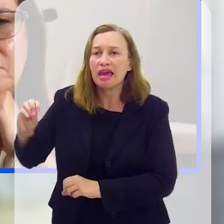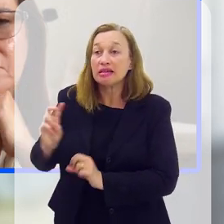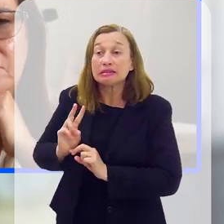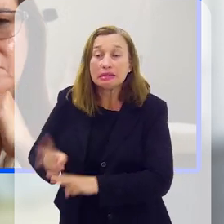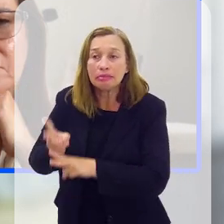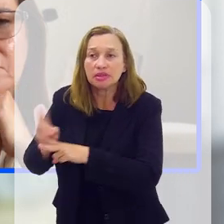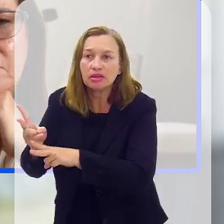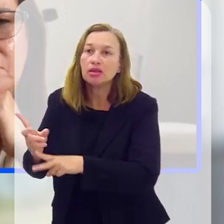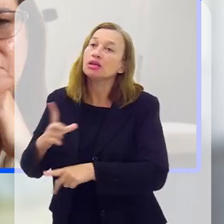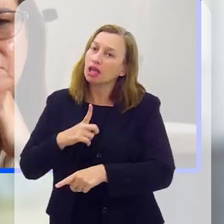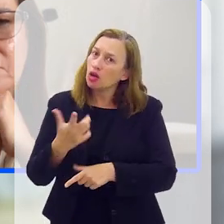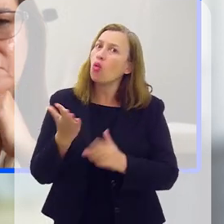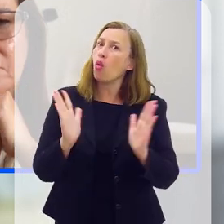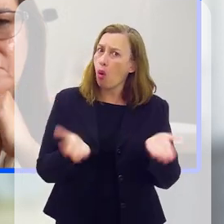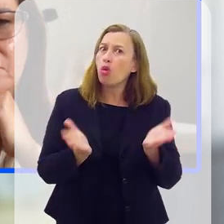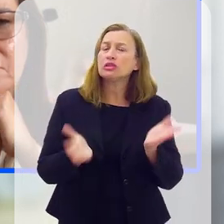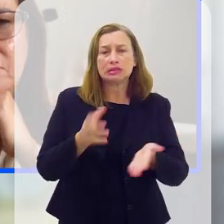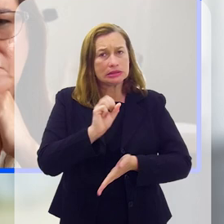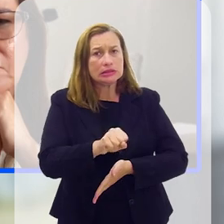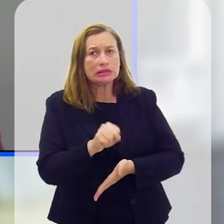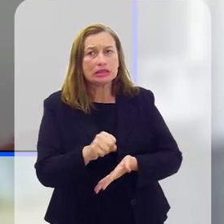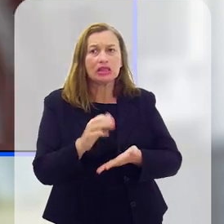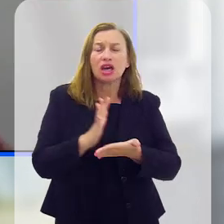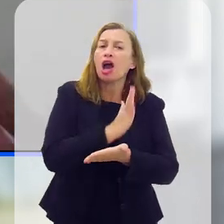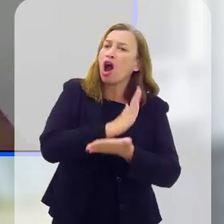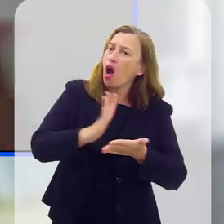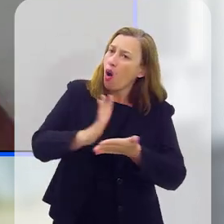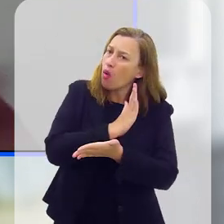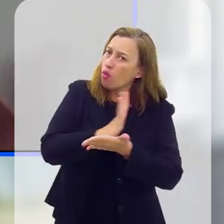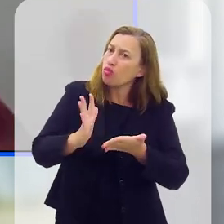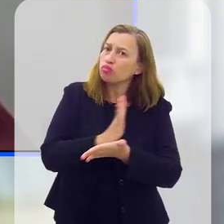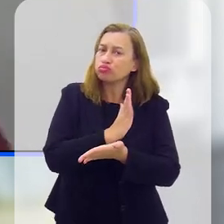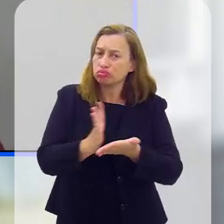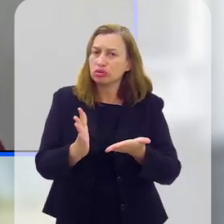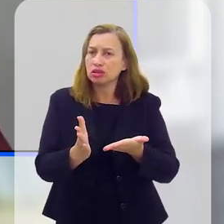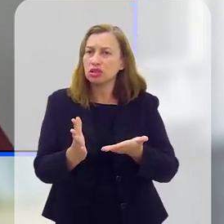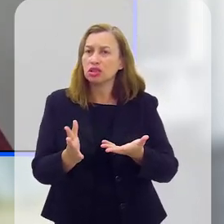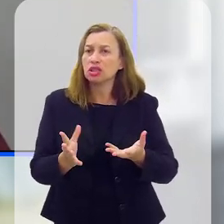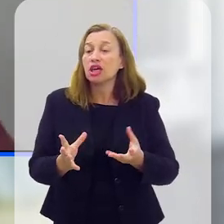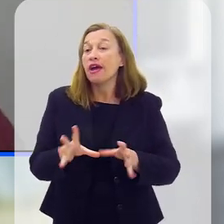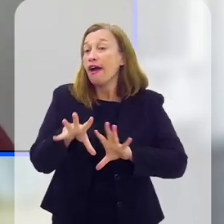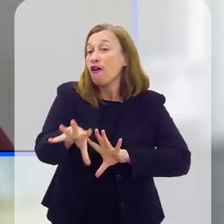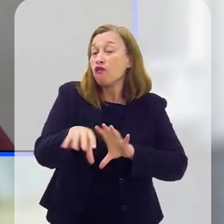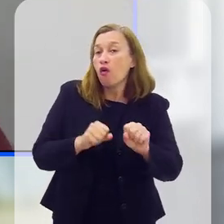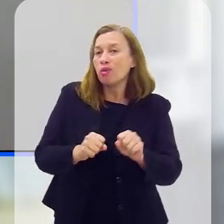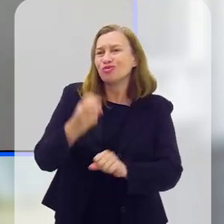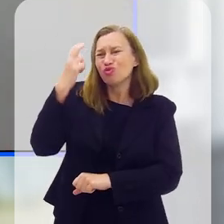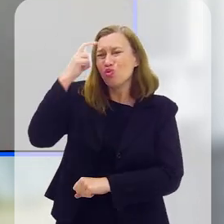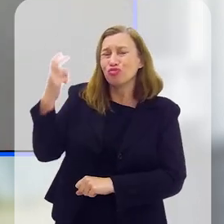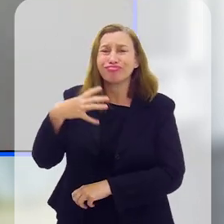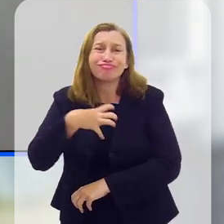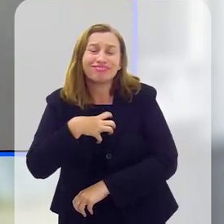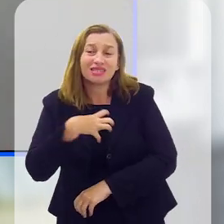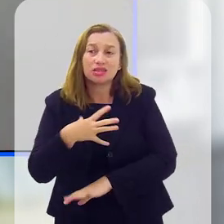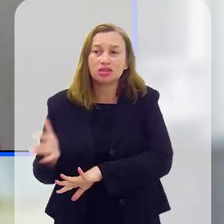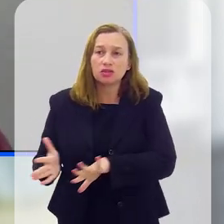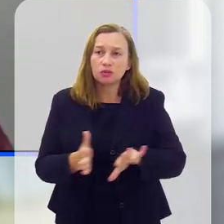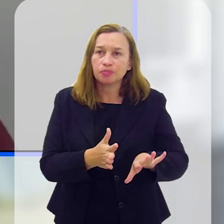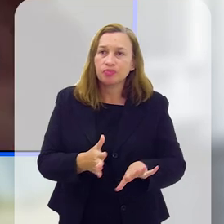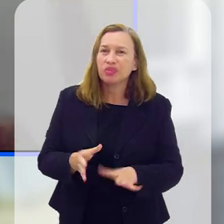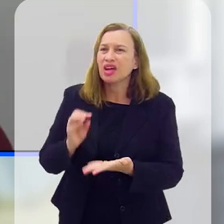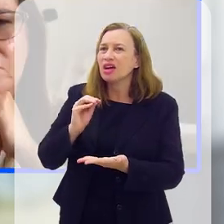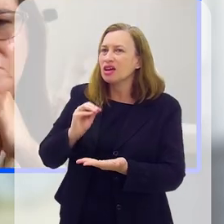claro que eu estou generalizando, mas existe hoje uma formação de uma cultura, na minha opinião, nefasta nesse sentido.